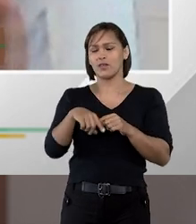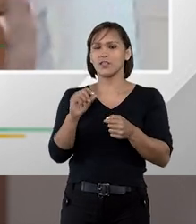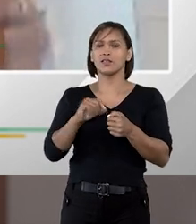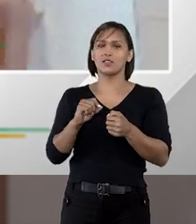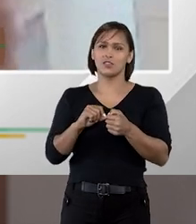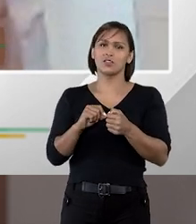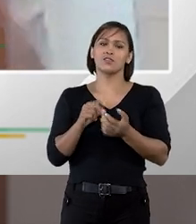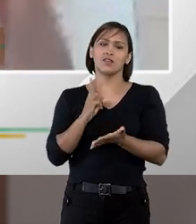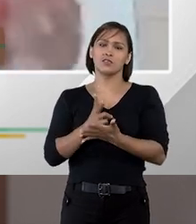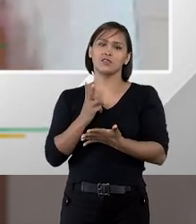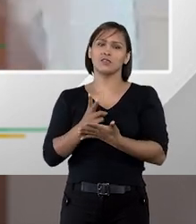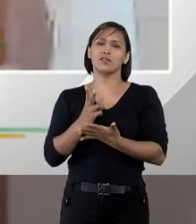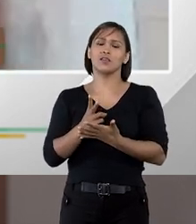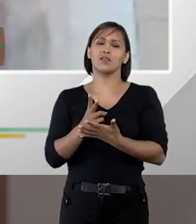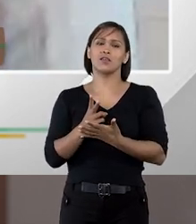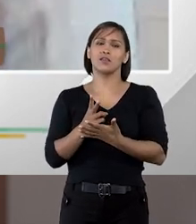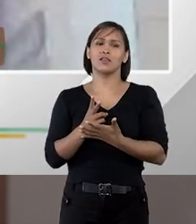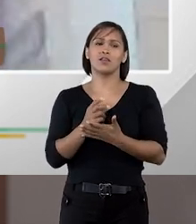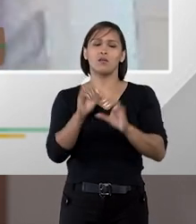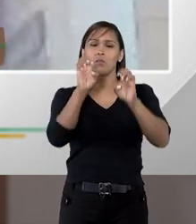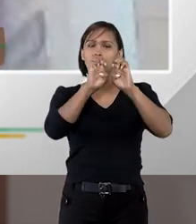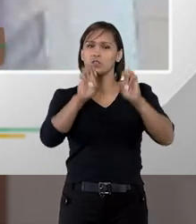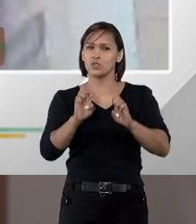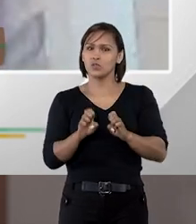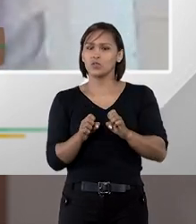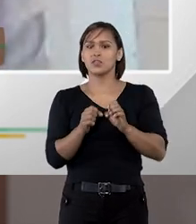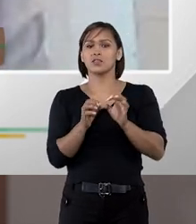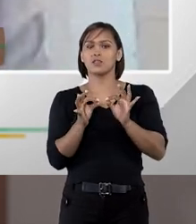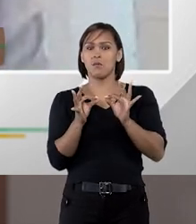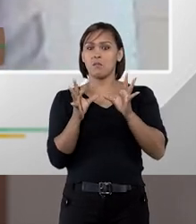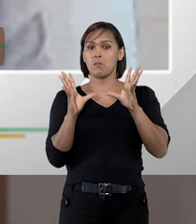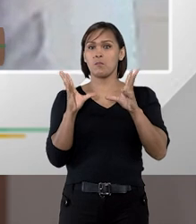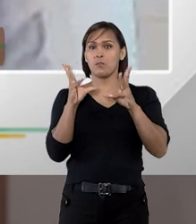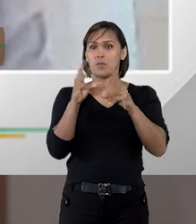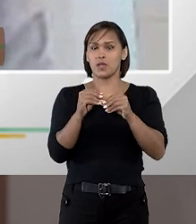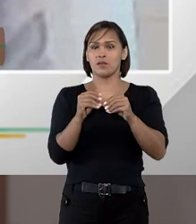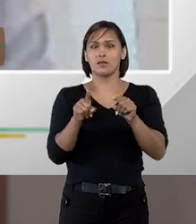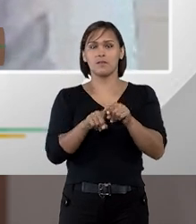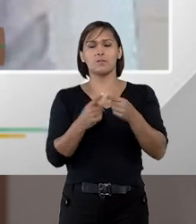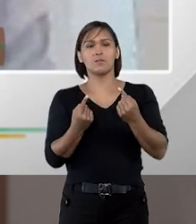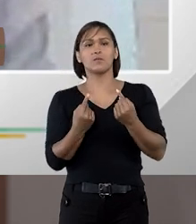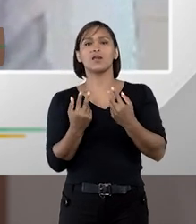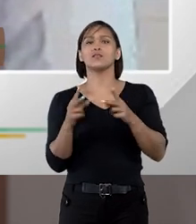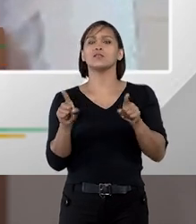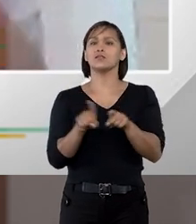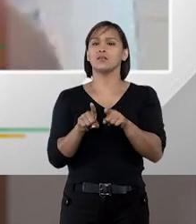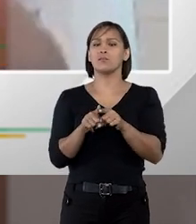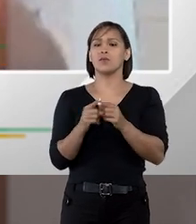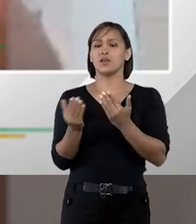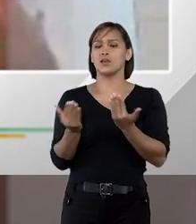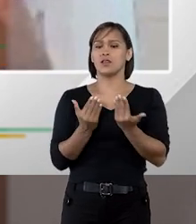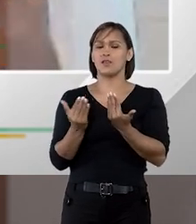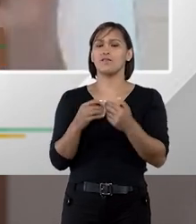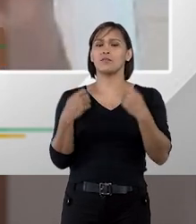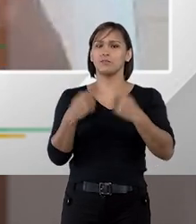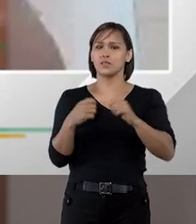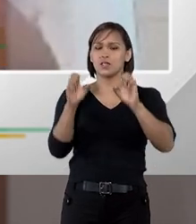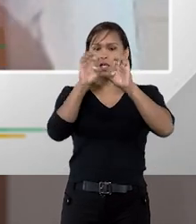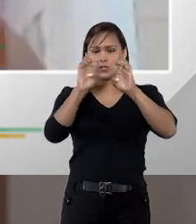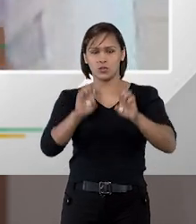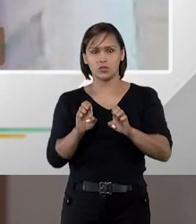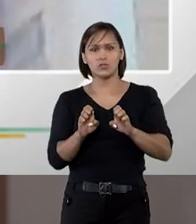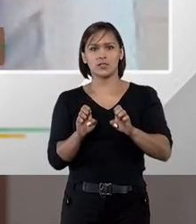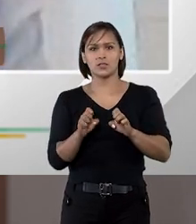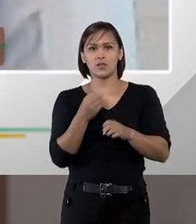efetivamente seguir aí uma estruturação bem complexa mas ao mesmo tempo que ela vai depender de uma